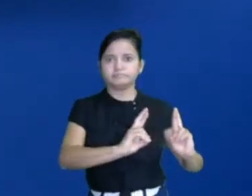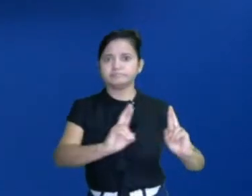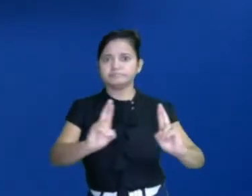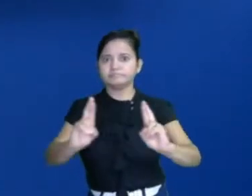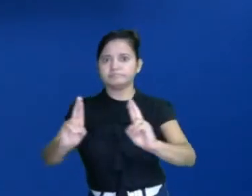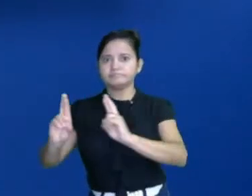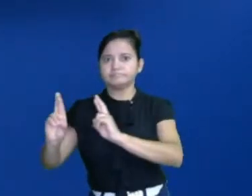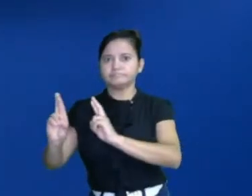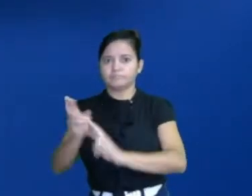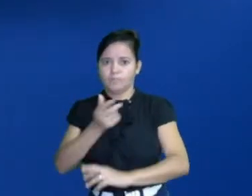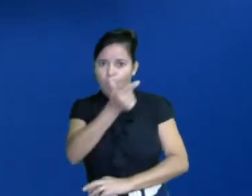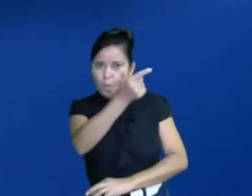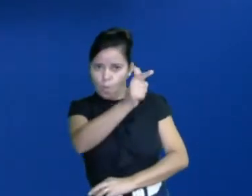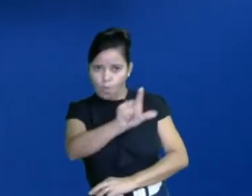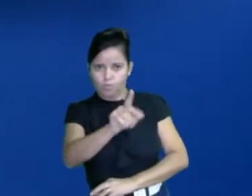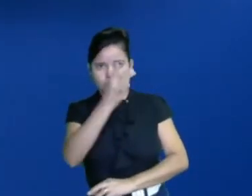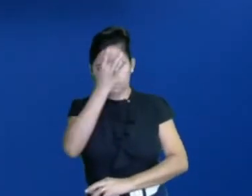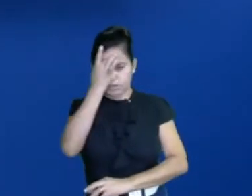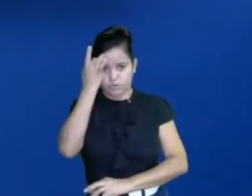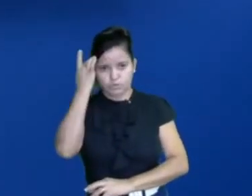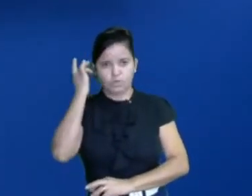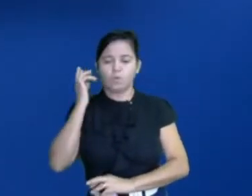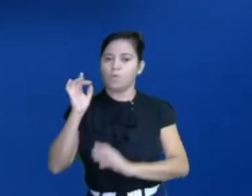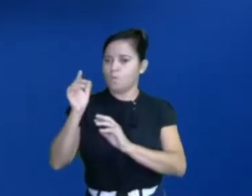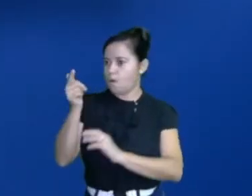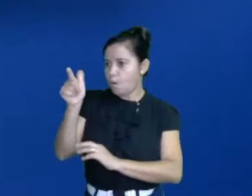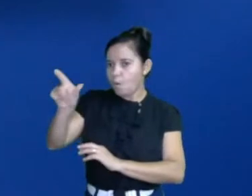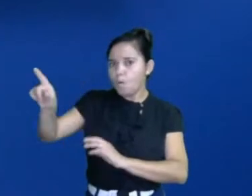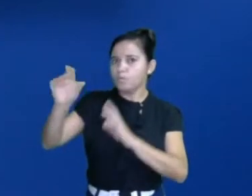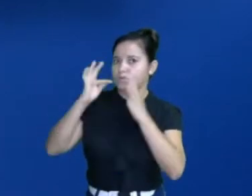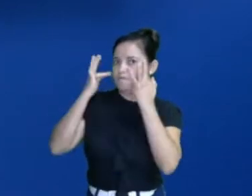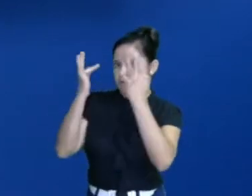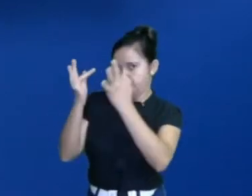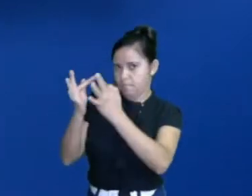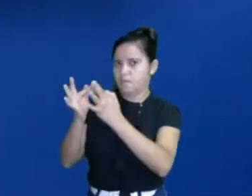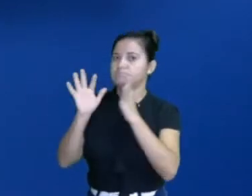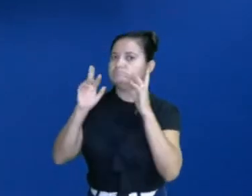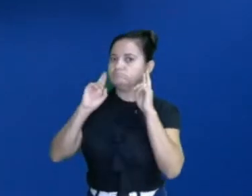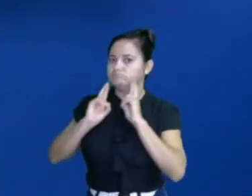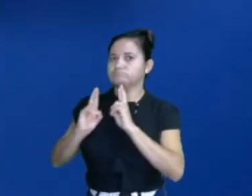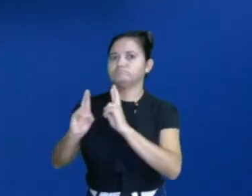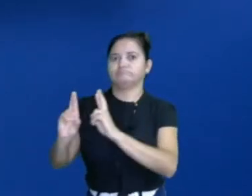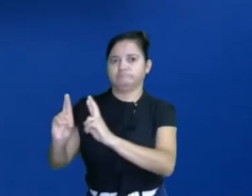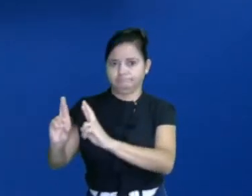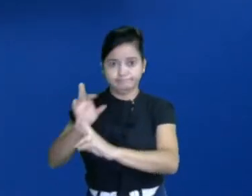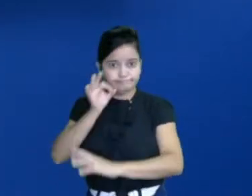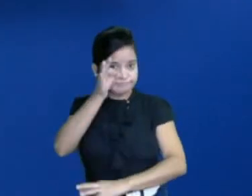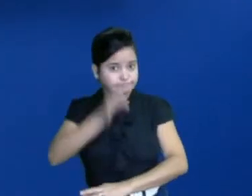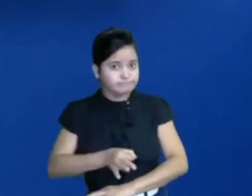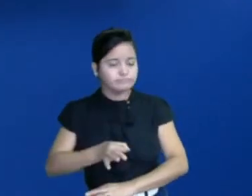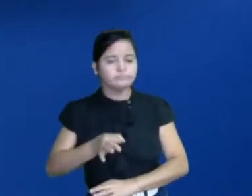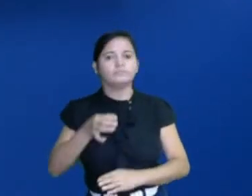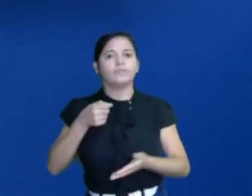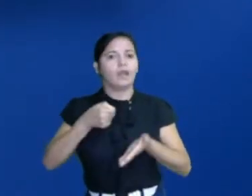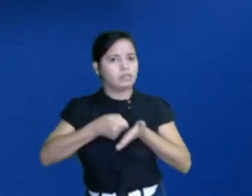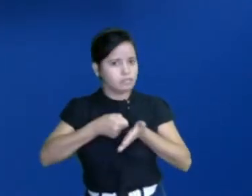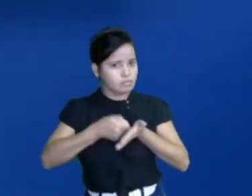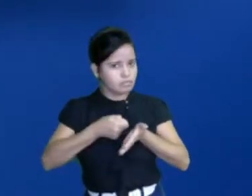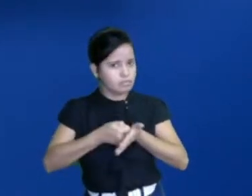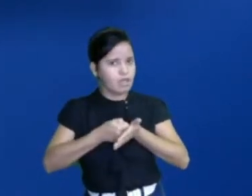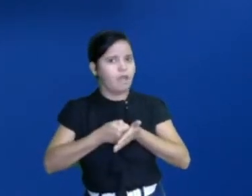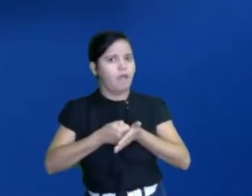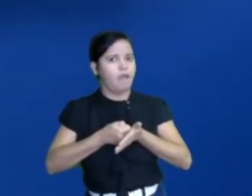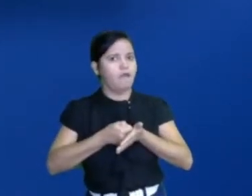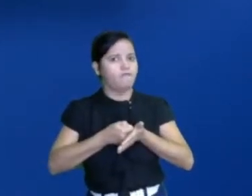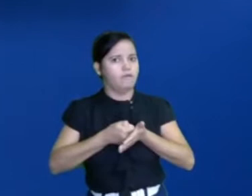Respeitar o outro, respeitar a família do outro. Tá certo? Isso é um dever como